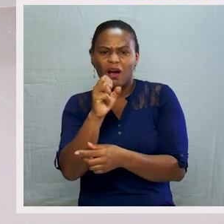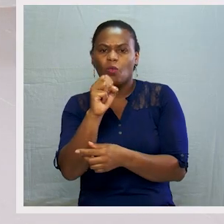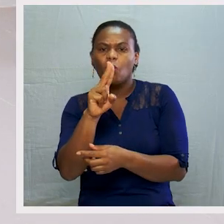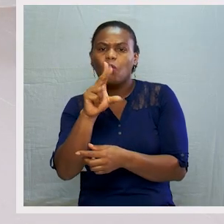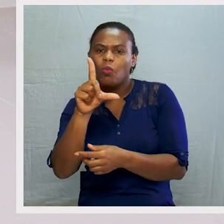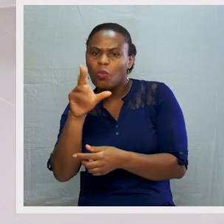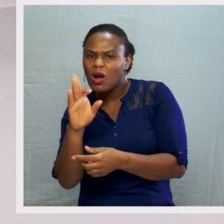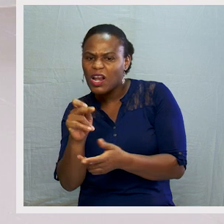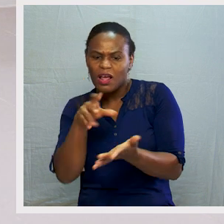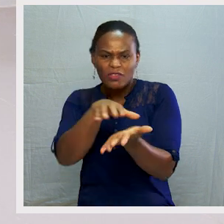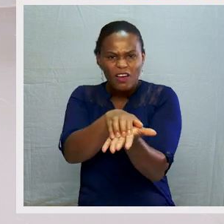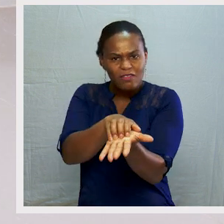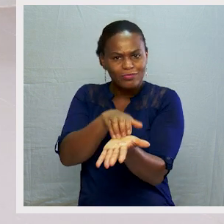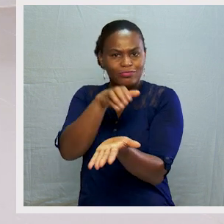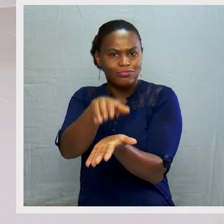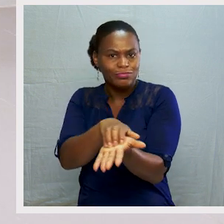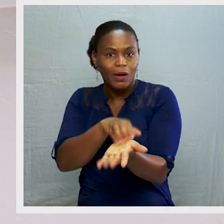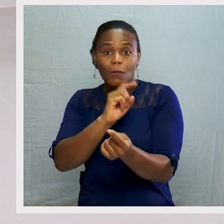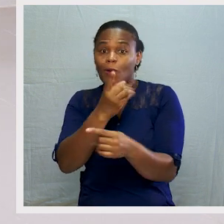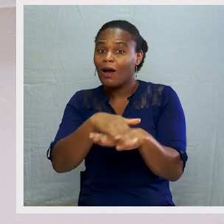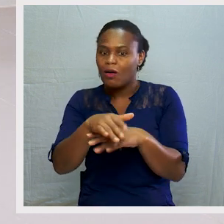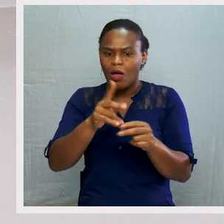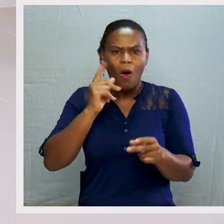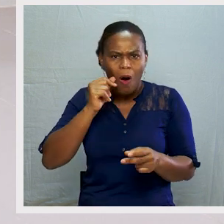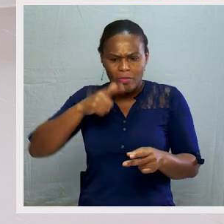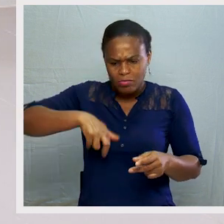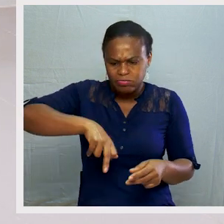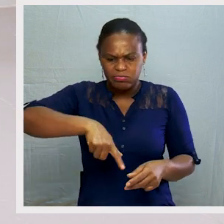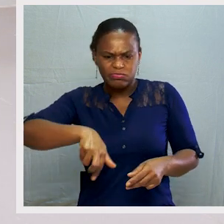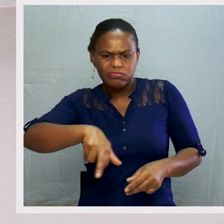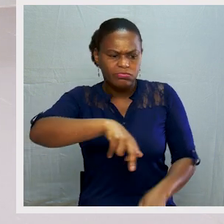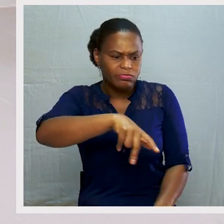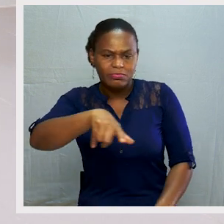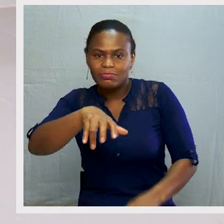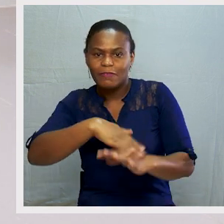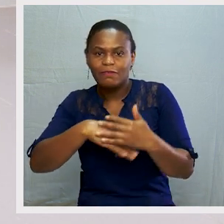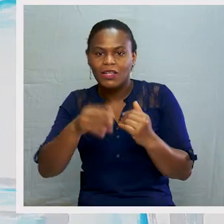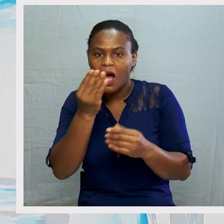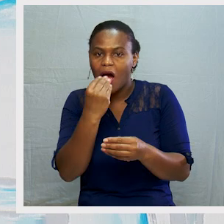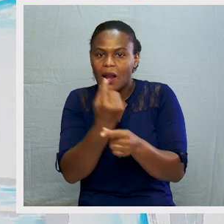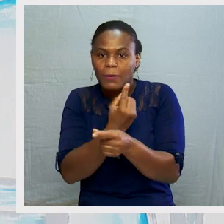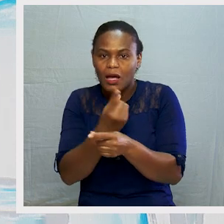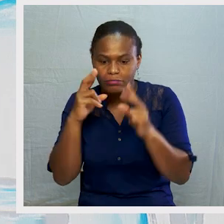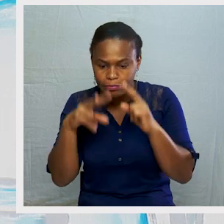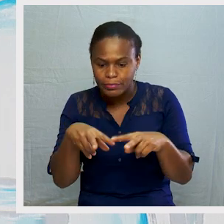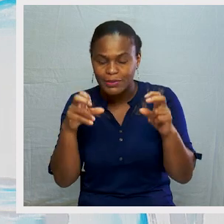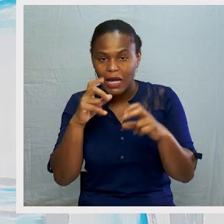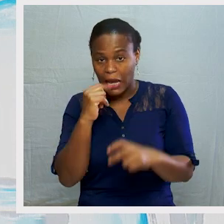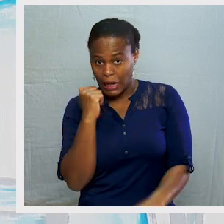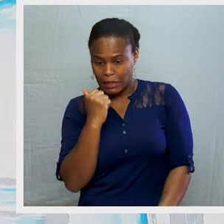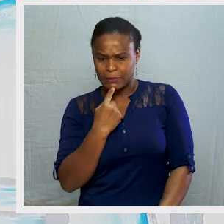Devido a várias deslocações que os homens faziam para encontrarem alimentos, eles